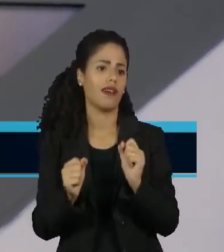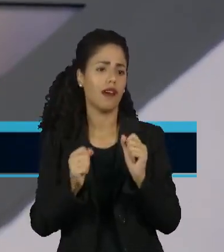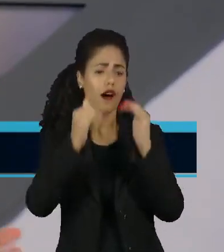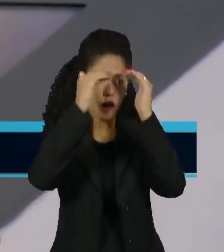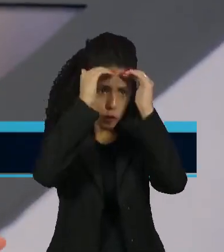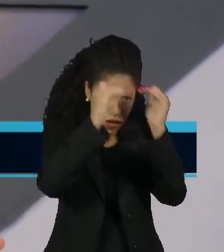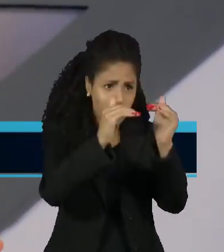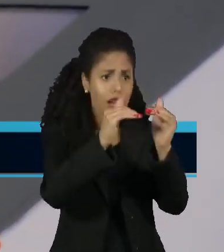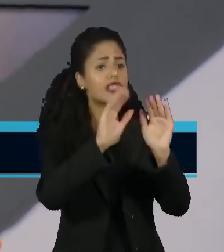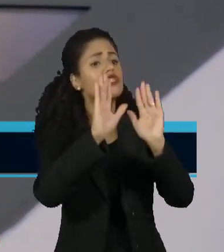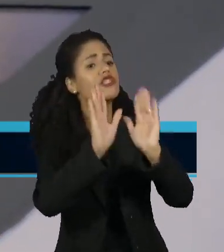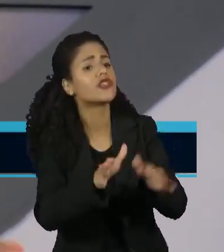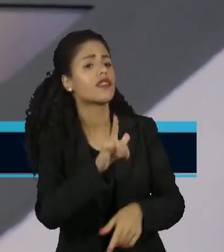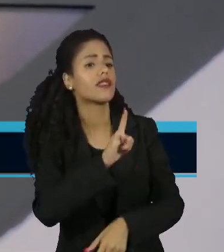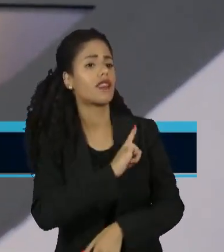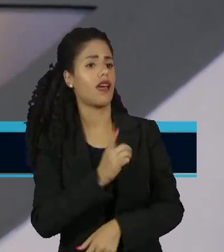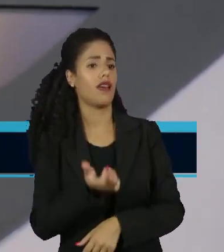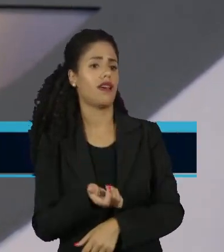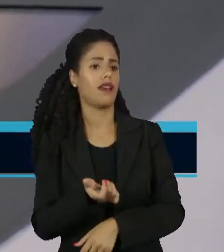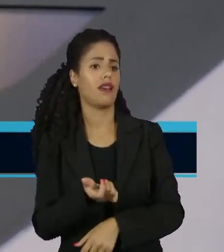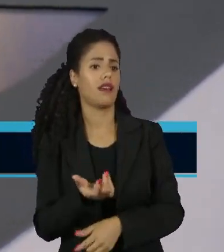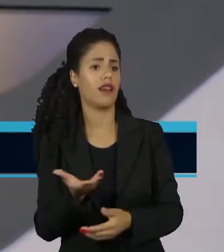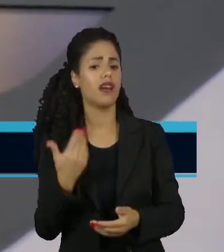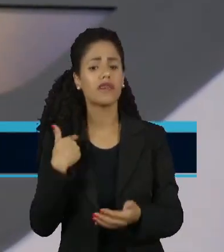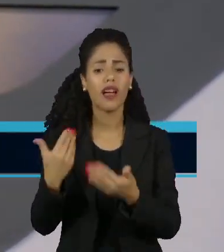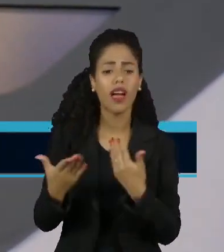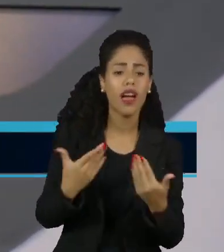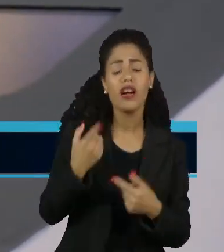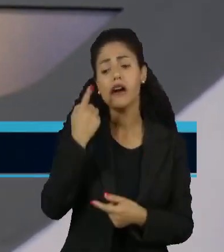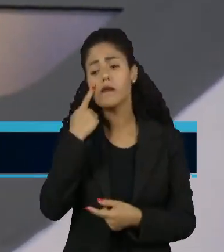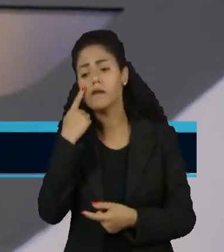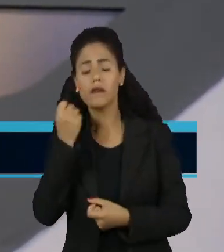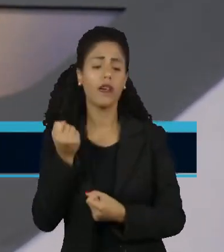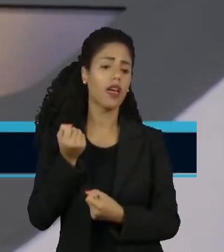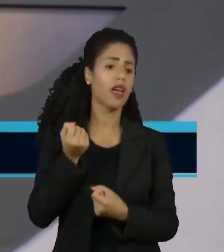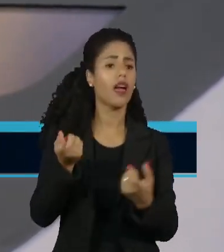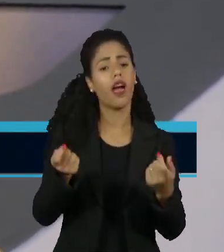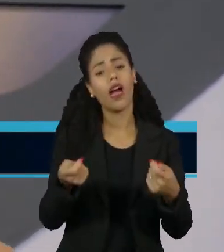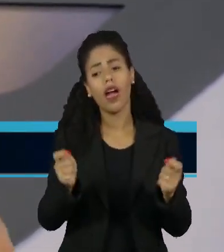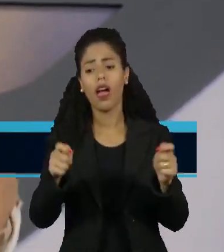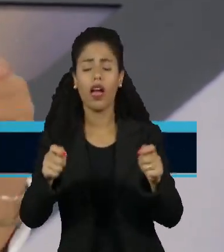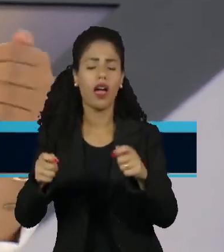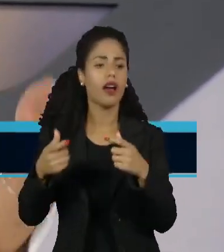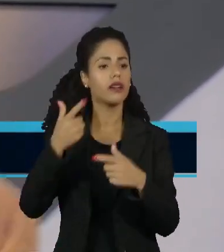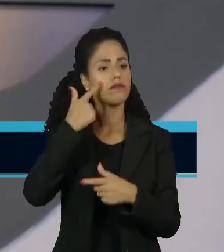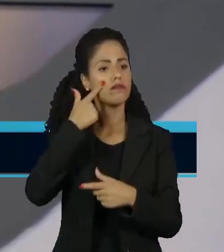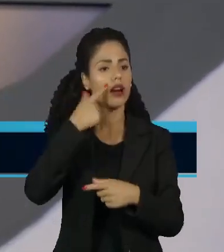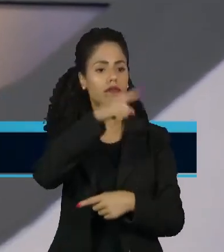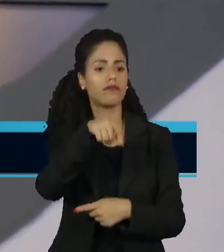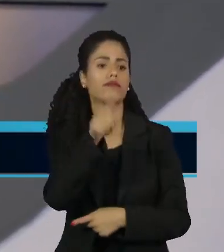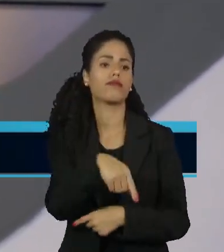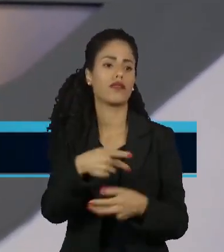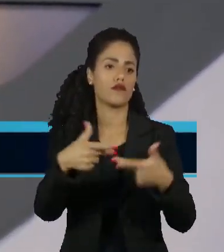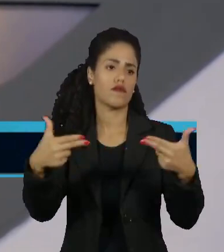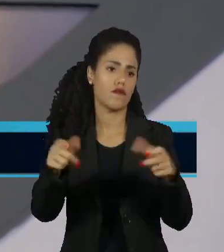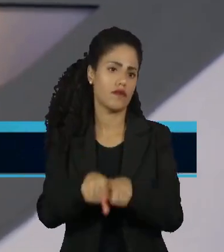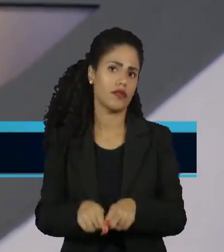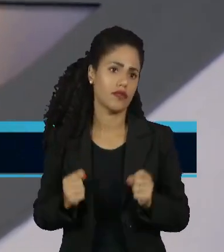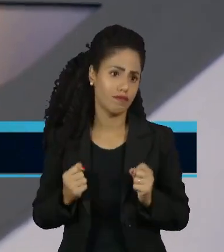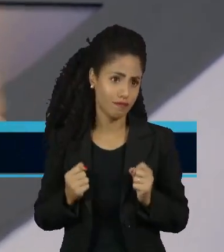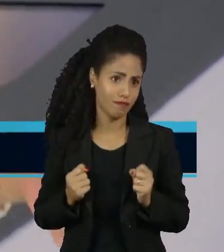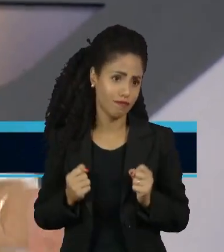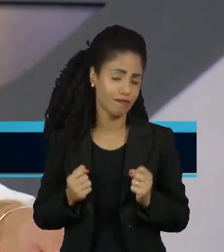aquilo que eles já precisam cumprir. E aí eles ficam criando mais possibilidades de vetar veto